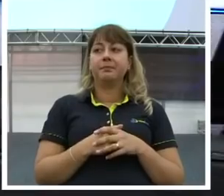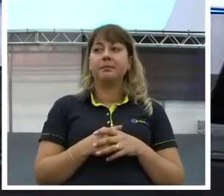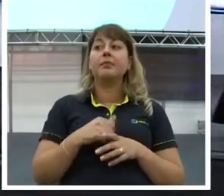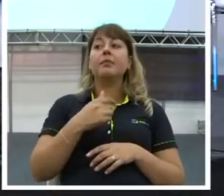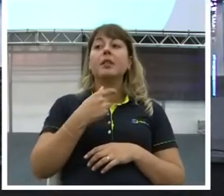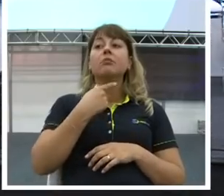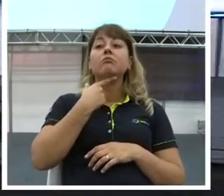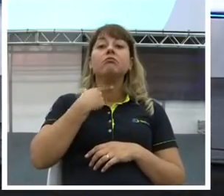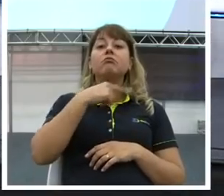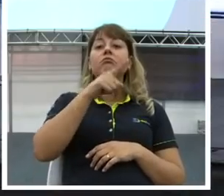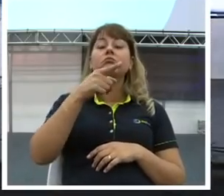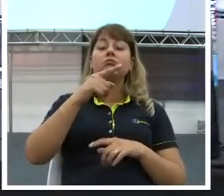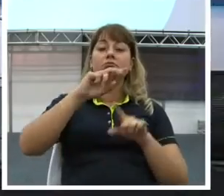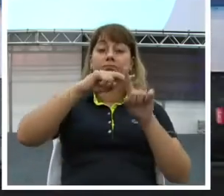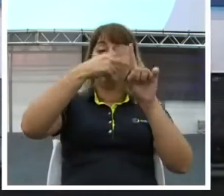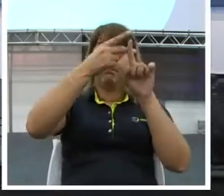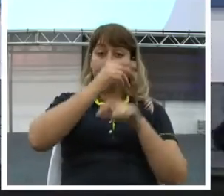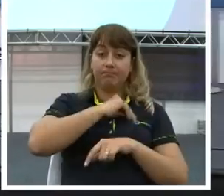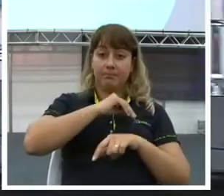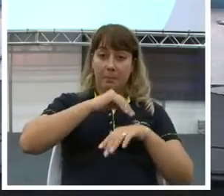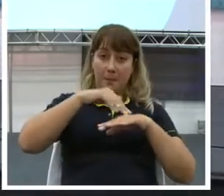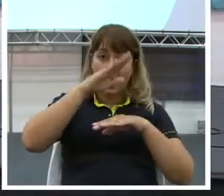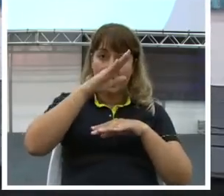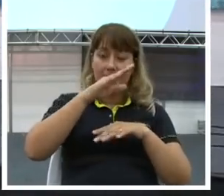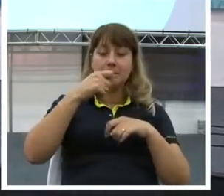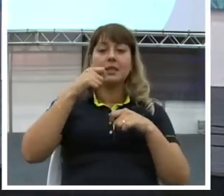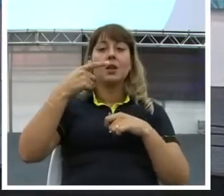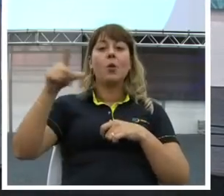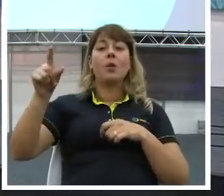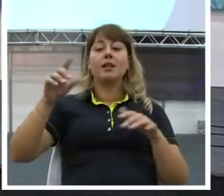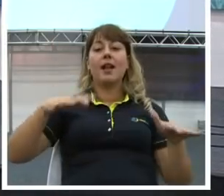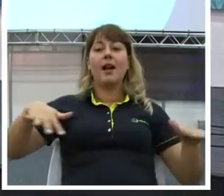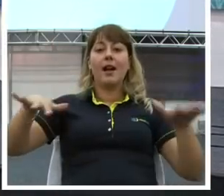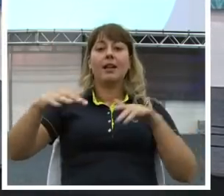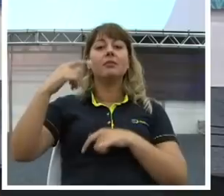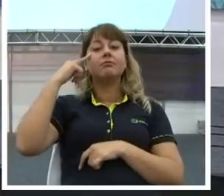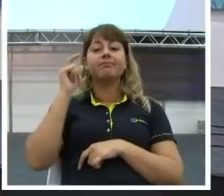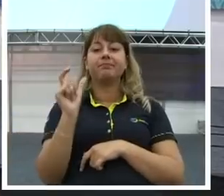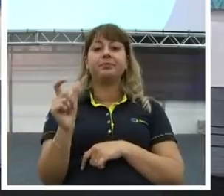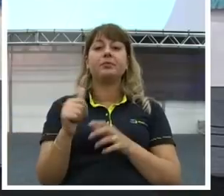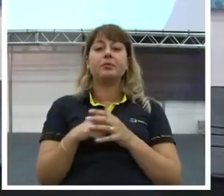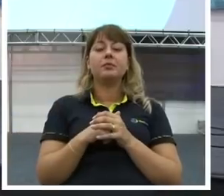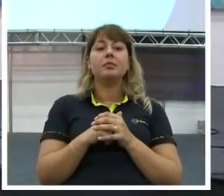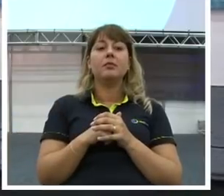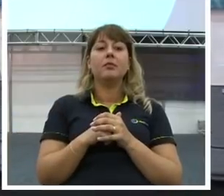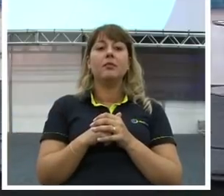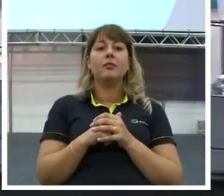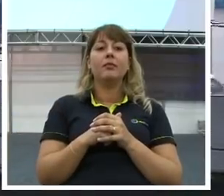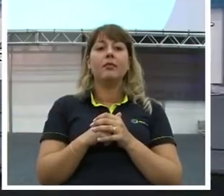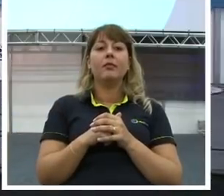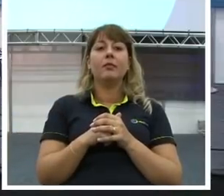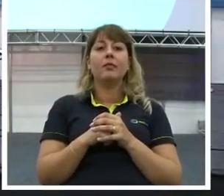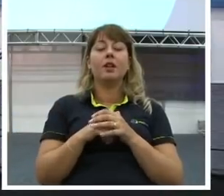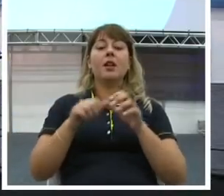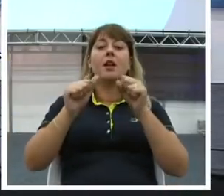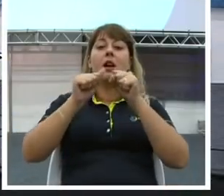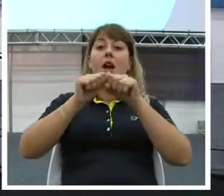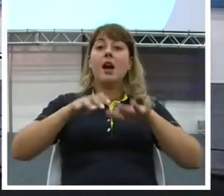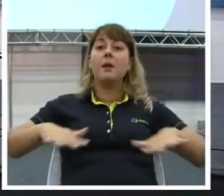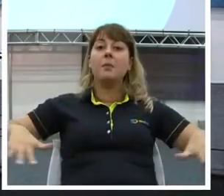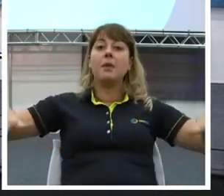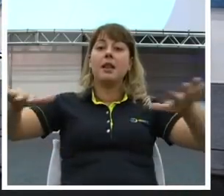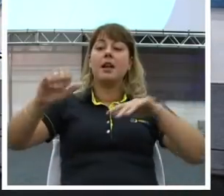mais, você tem que ir para outra área que é o ampliar. O que é ampliar? Tudo. Crescer.